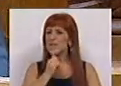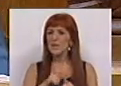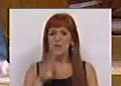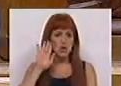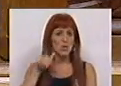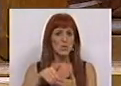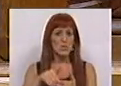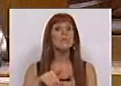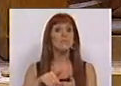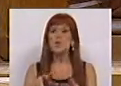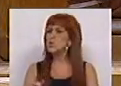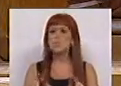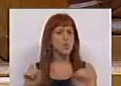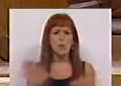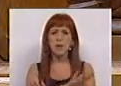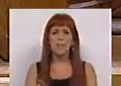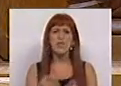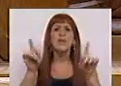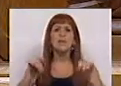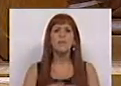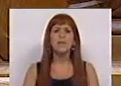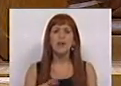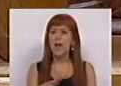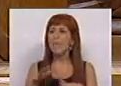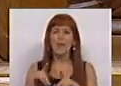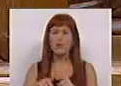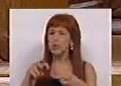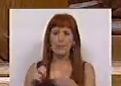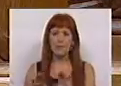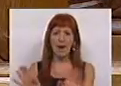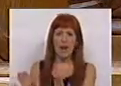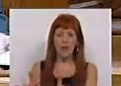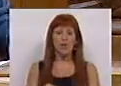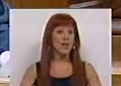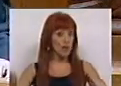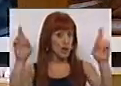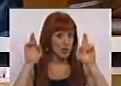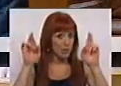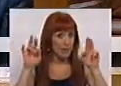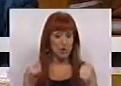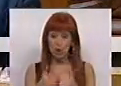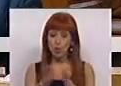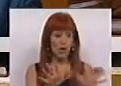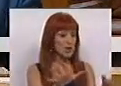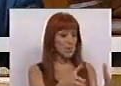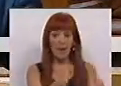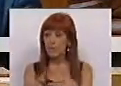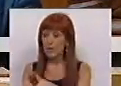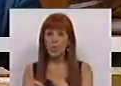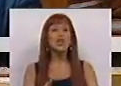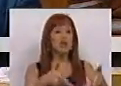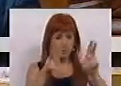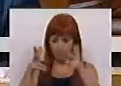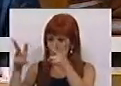solução e nunca mais também grande parte do problema. Esperemos que todas as bancadas estejam